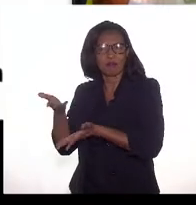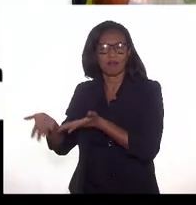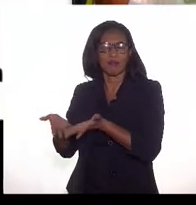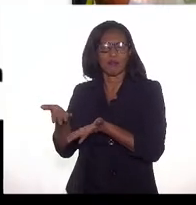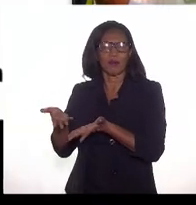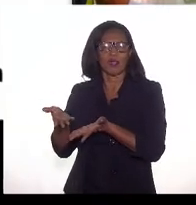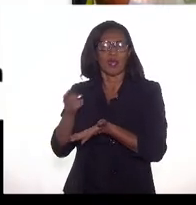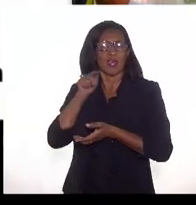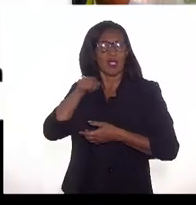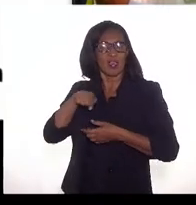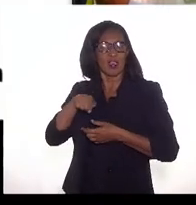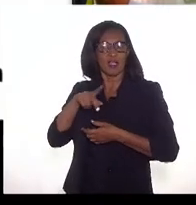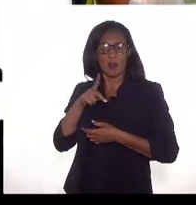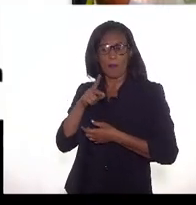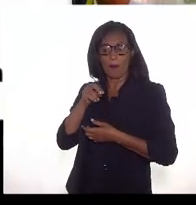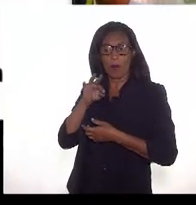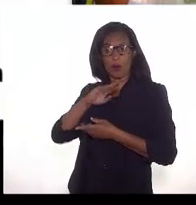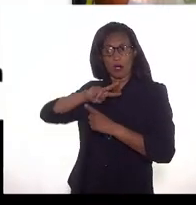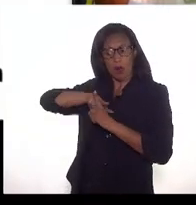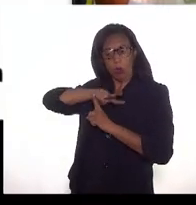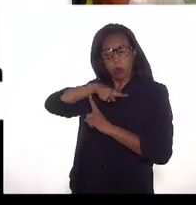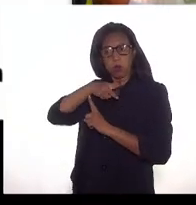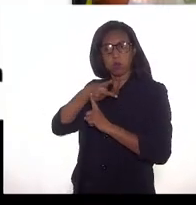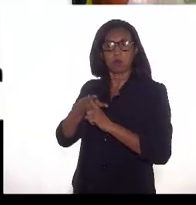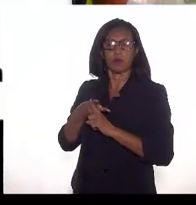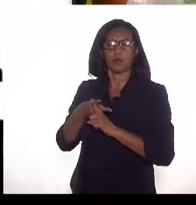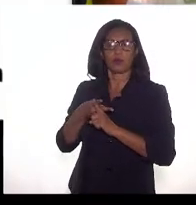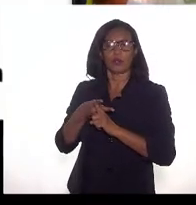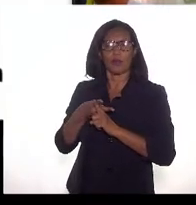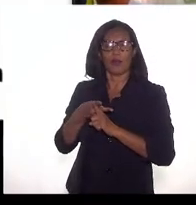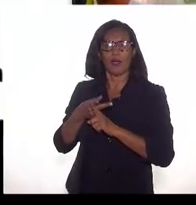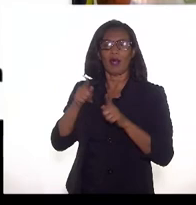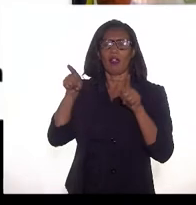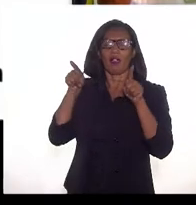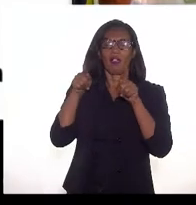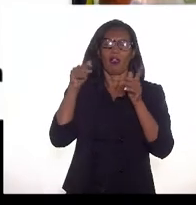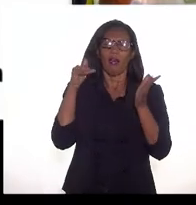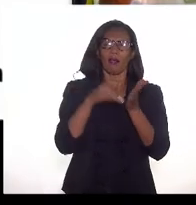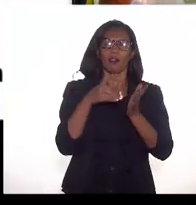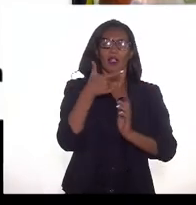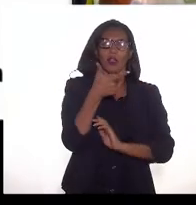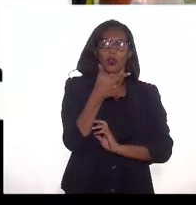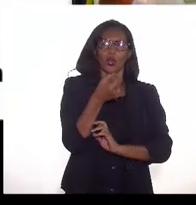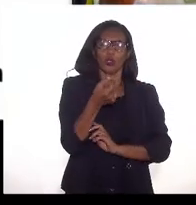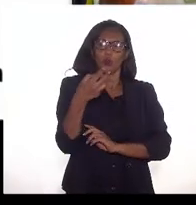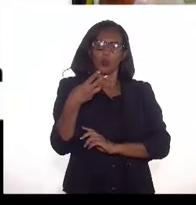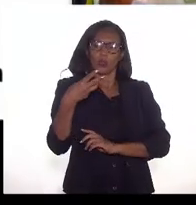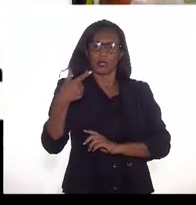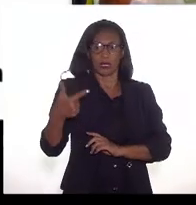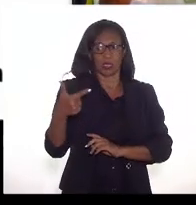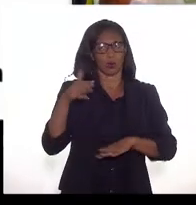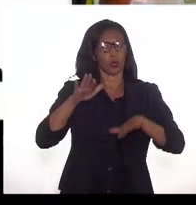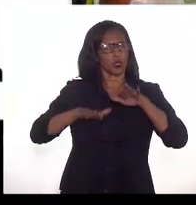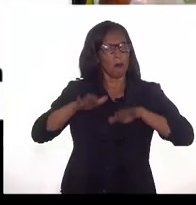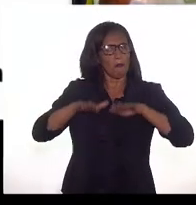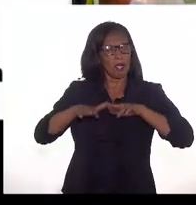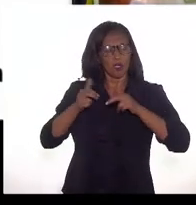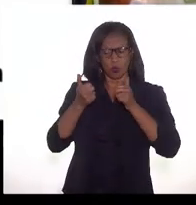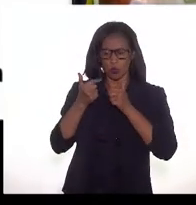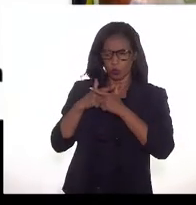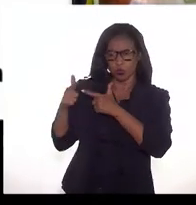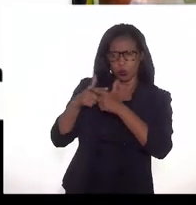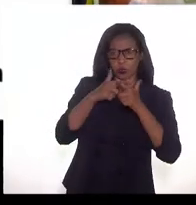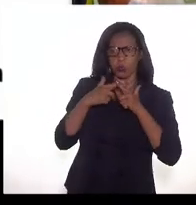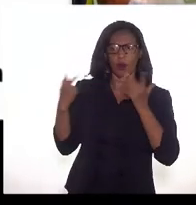Esse potencial pode dobrar a oferta até 2032, mesmo com esses efeitos que a gente comenta antes.